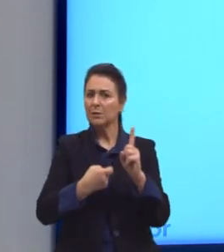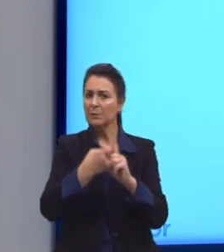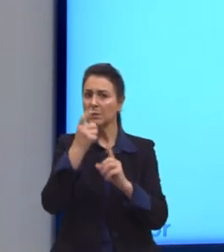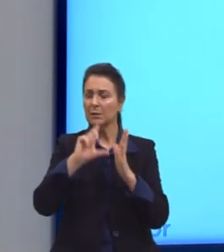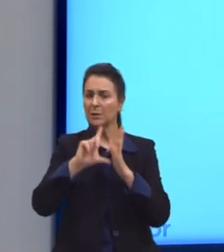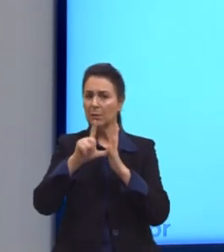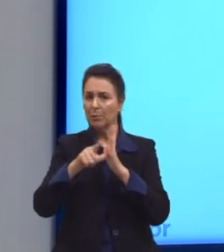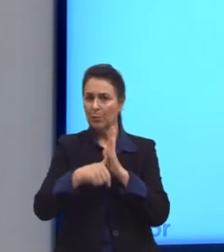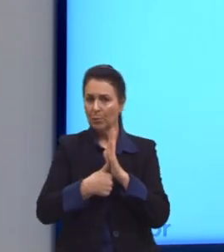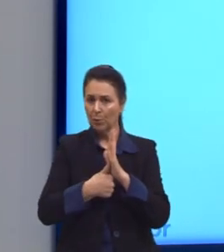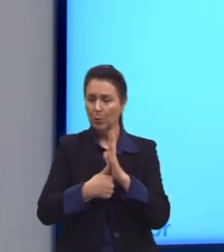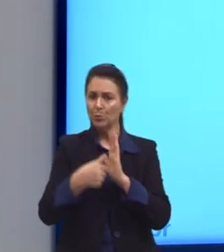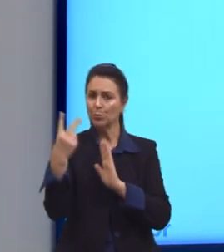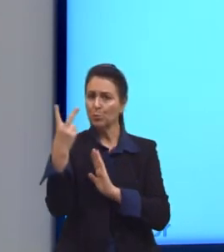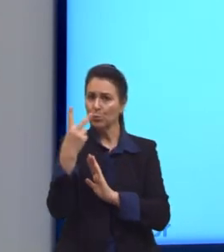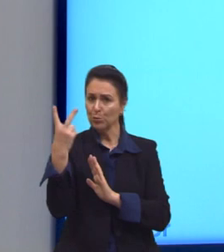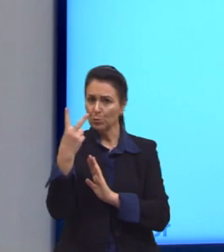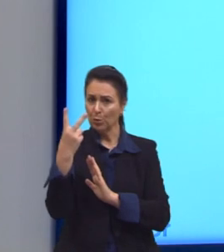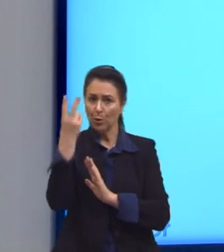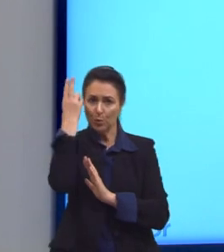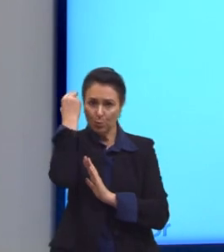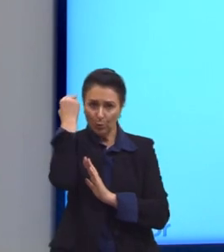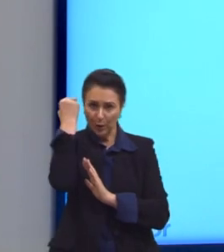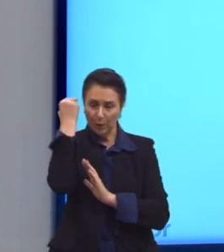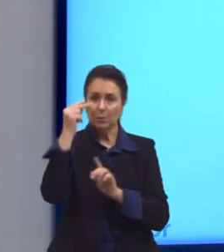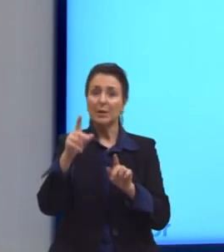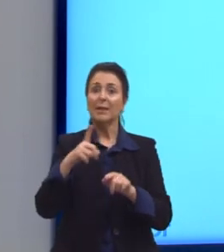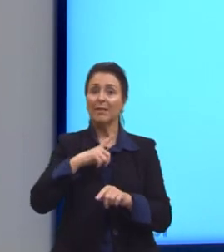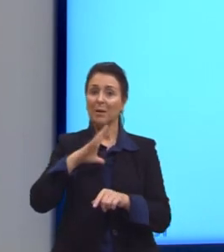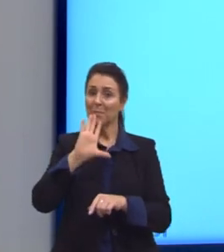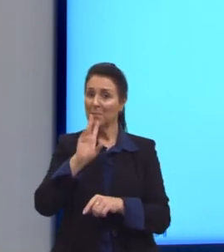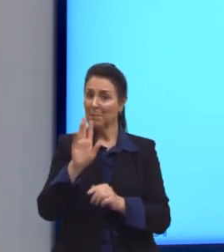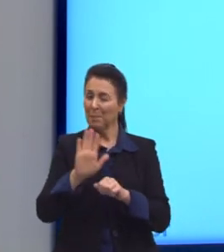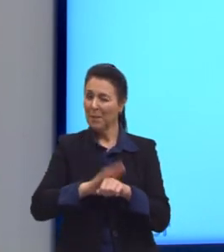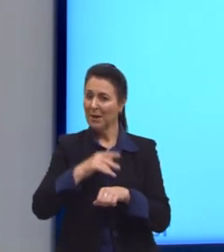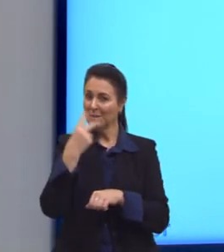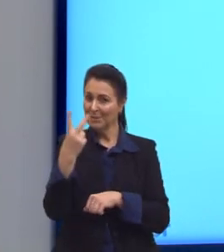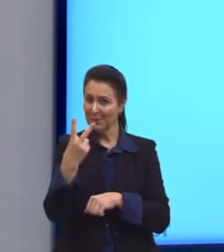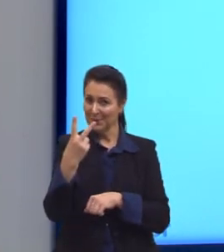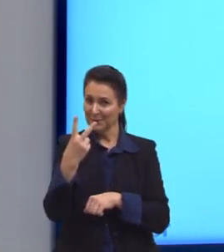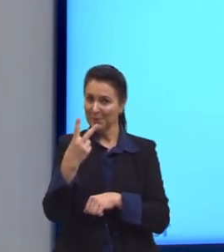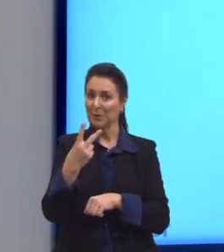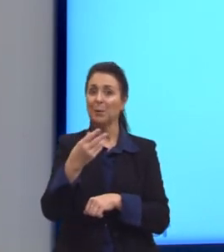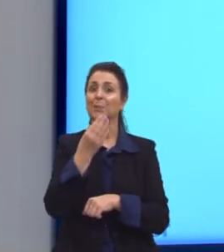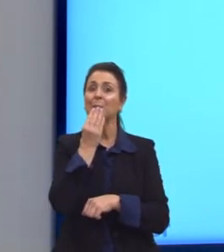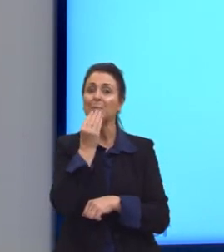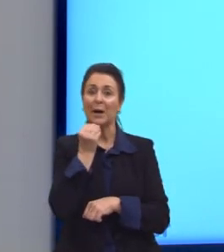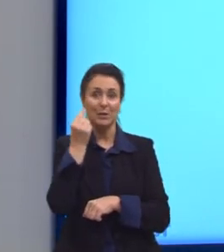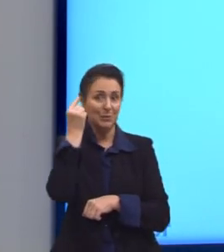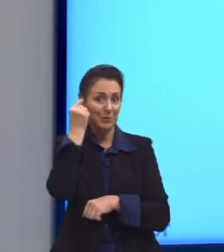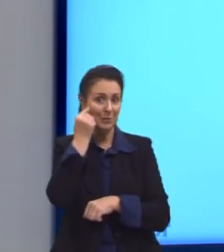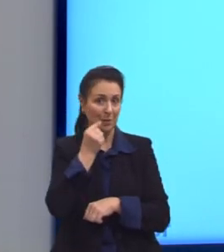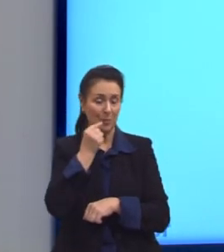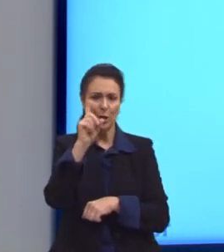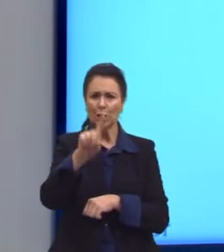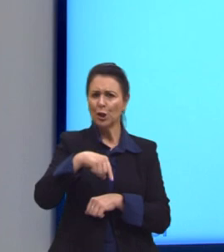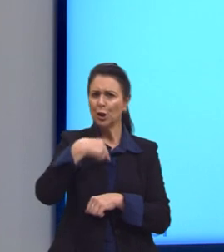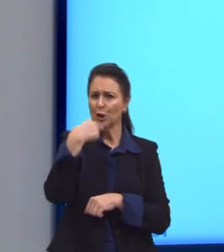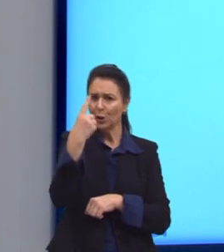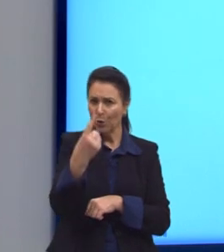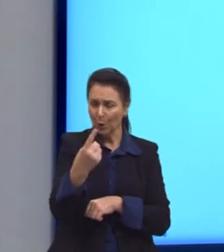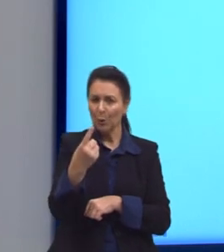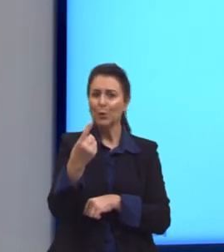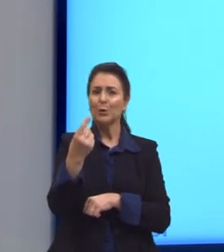idade, o casal de coelhos produz um par misto, sendo um macho e uma fêmea, e, então, outro par misto de